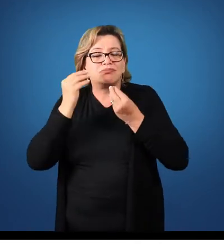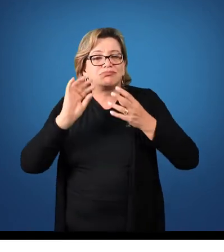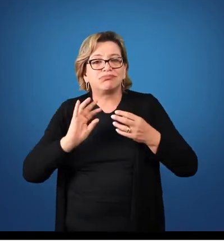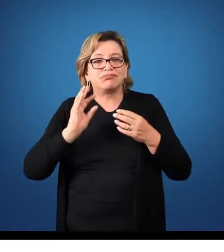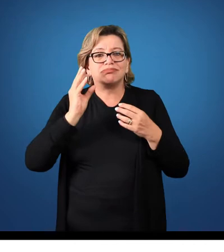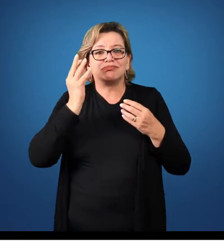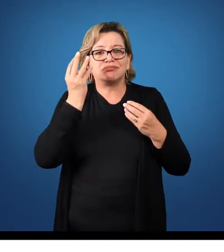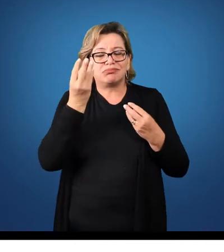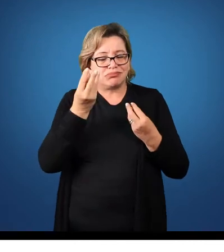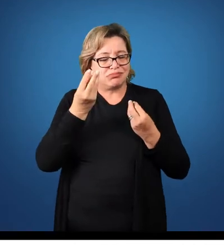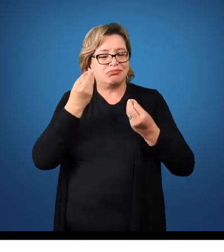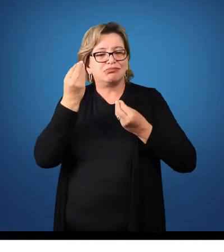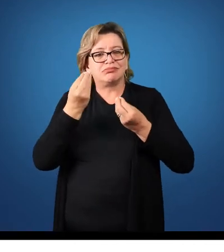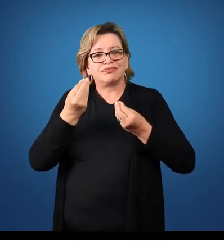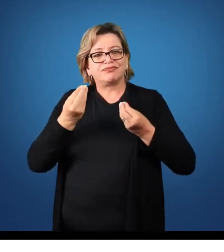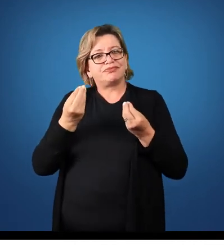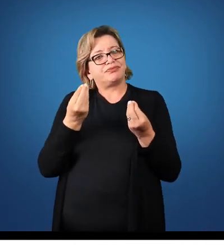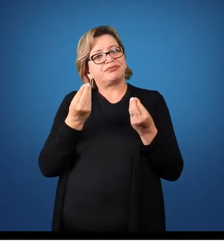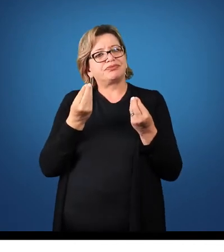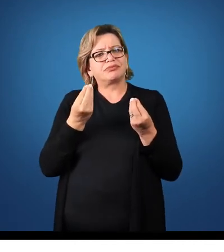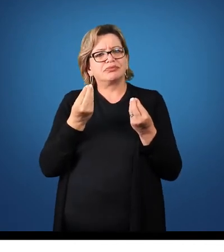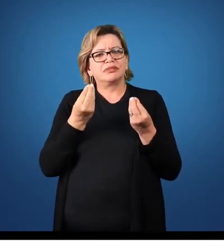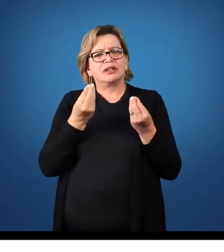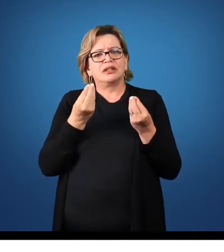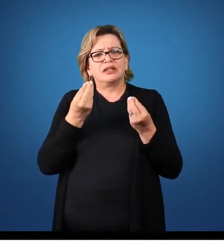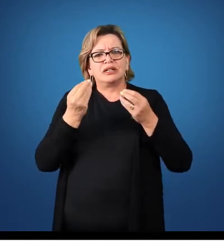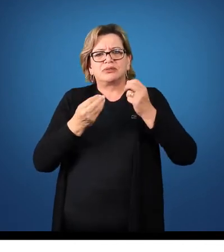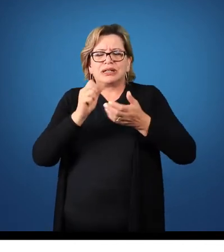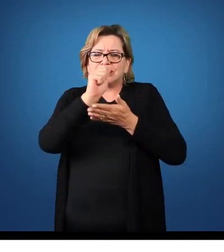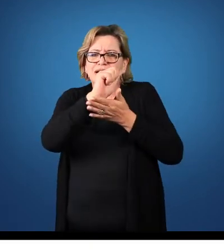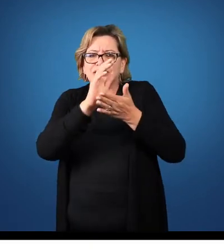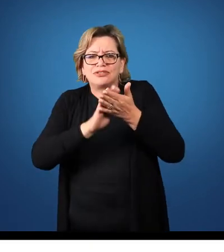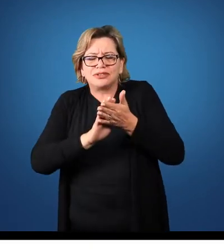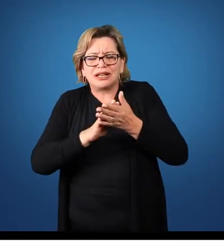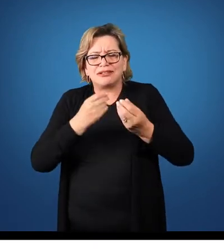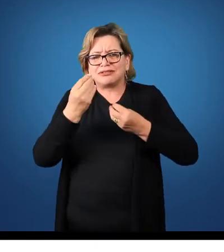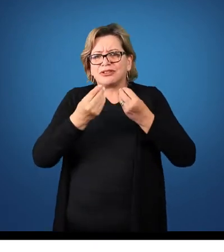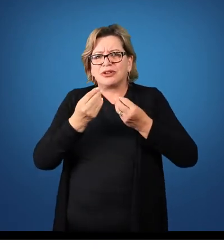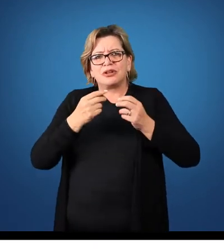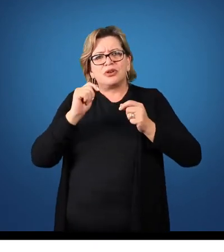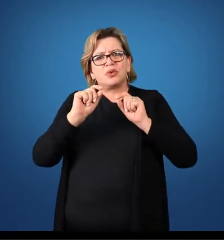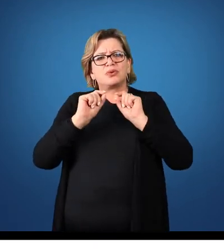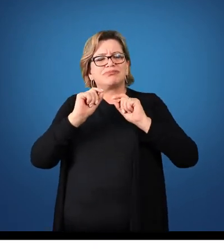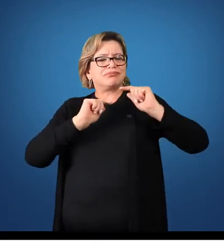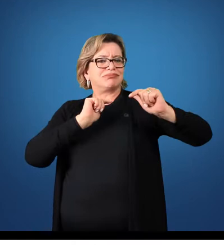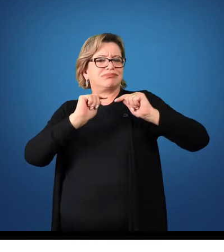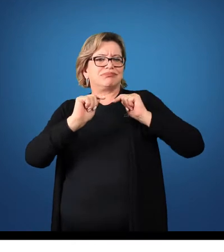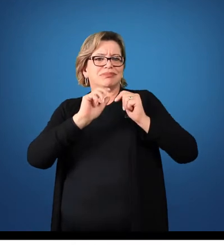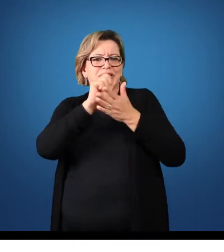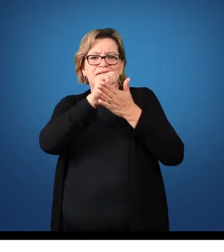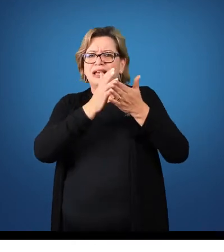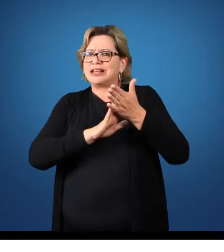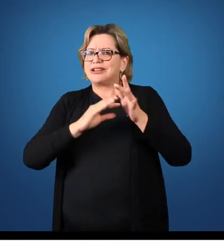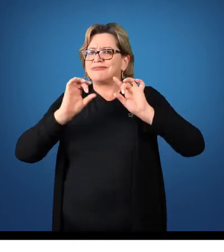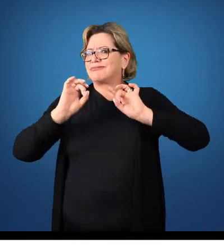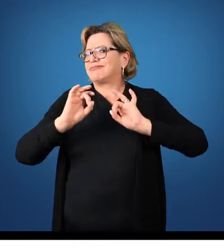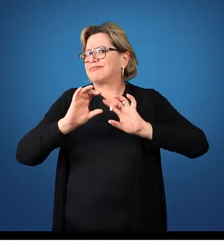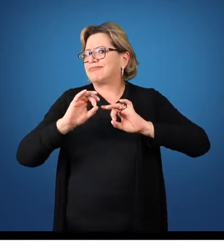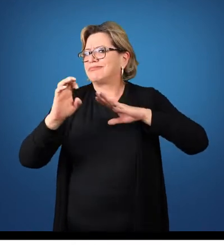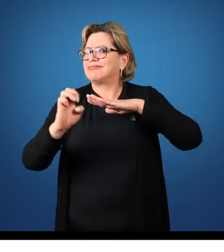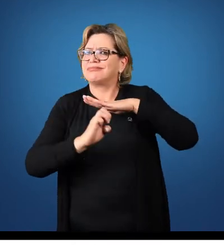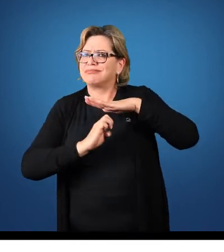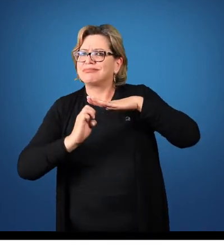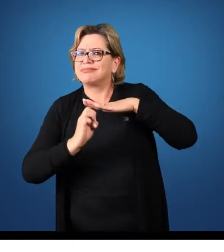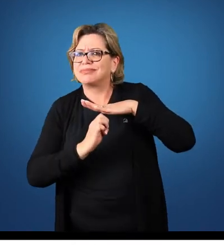gerados por ela? Pelas atividades operacionais, ou seja, pelo aquilo que a atividade especificamente